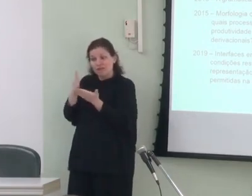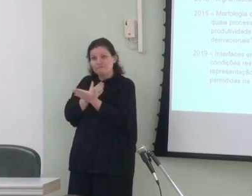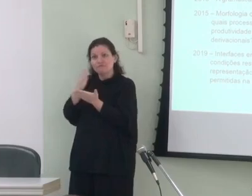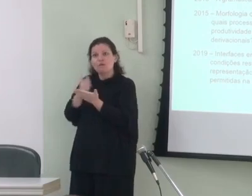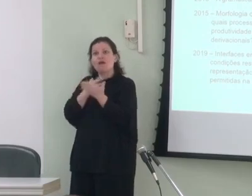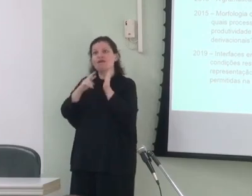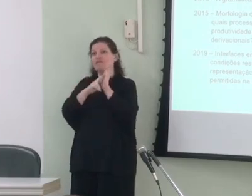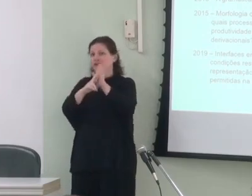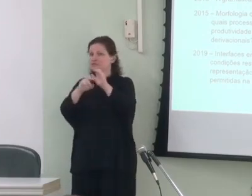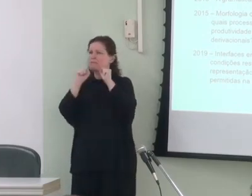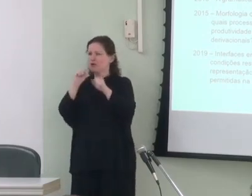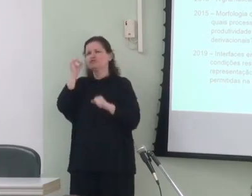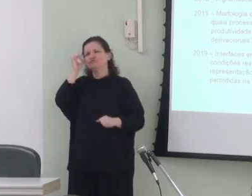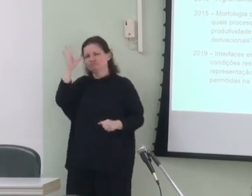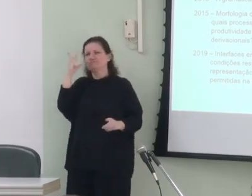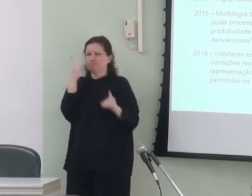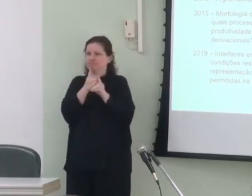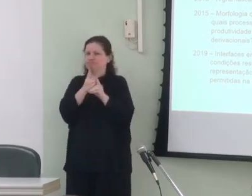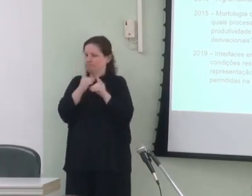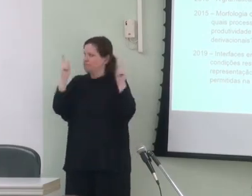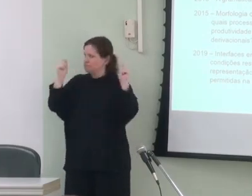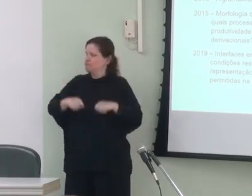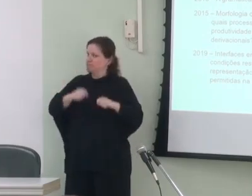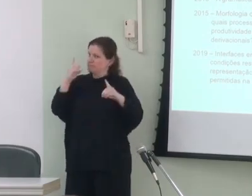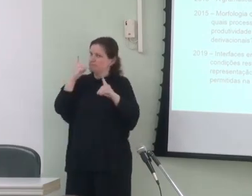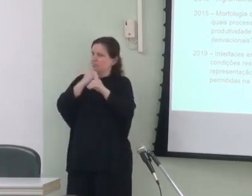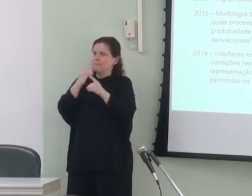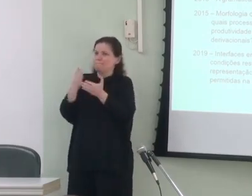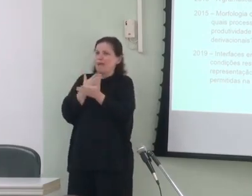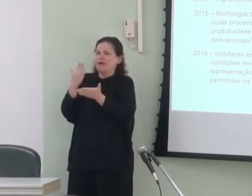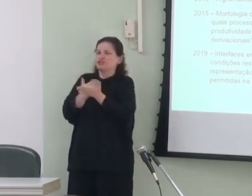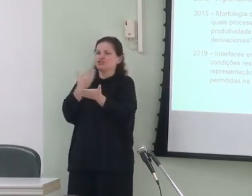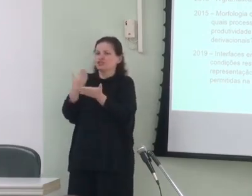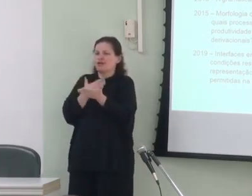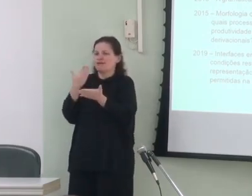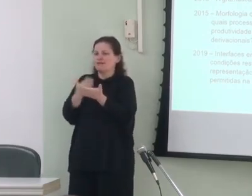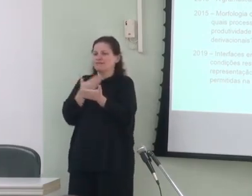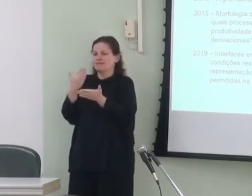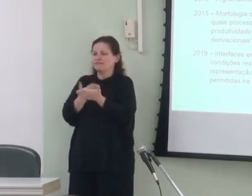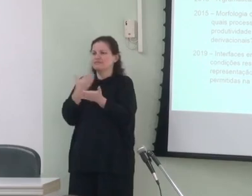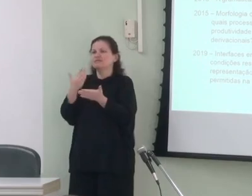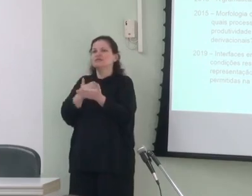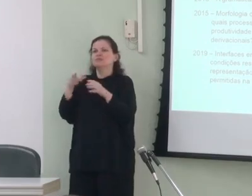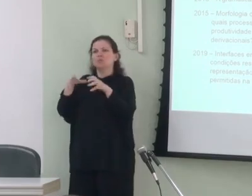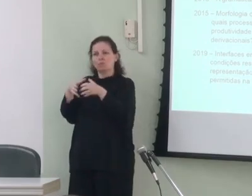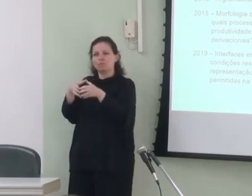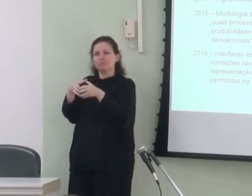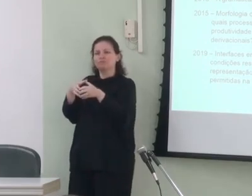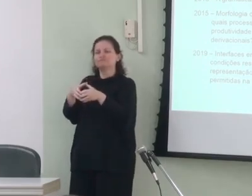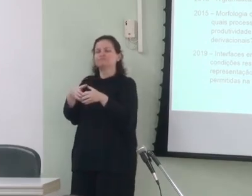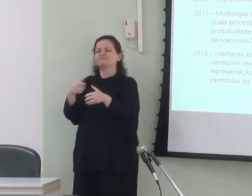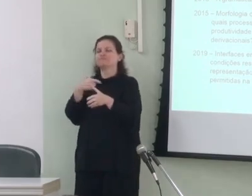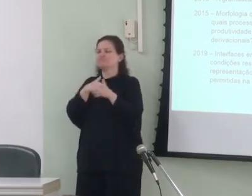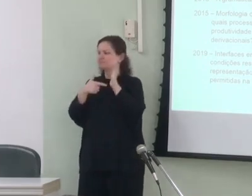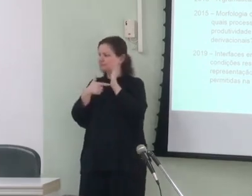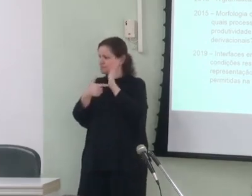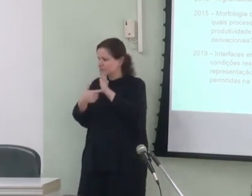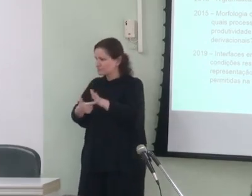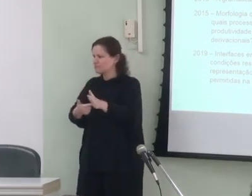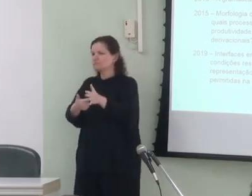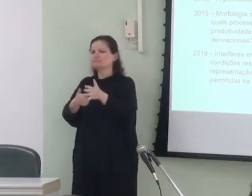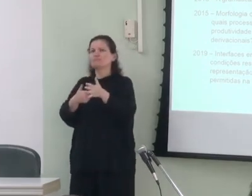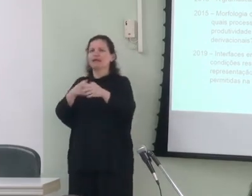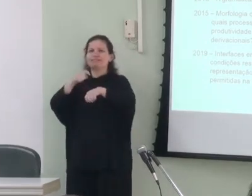referências podem ser facilmente encontradas na página da Functional Discourse Grammar. Passo, então, a mostrar, em uma linha